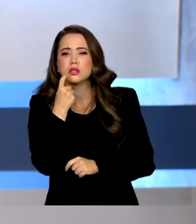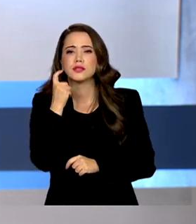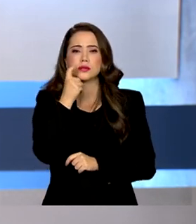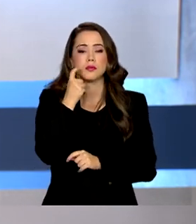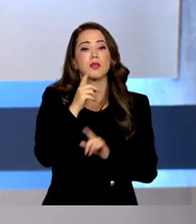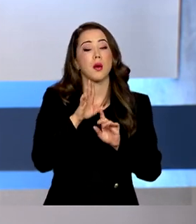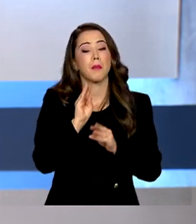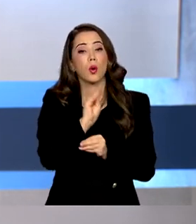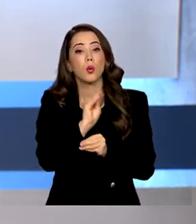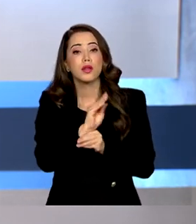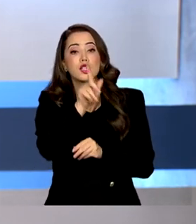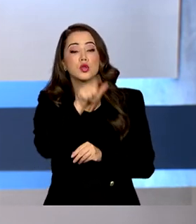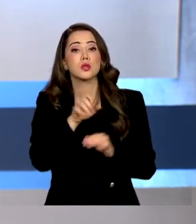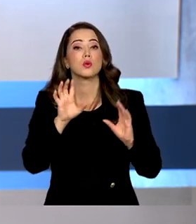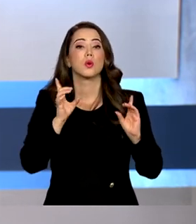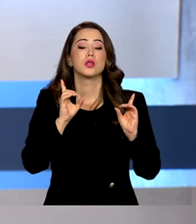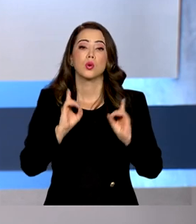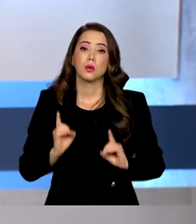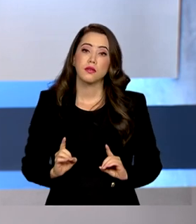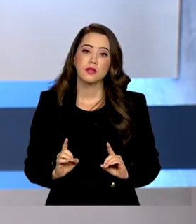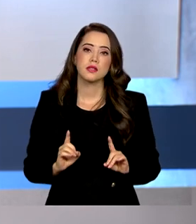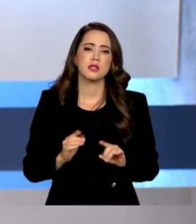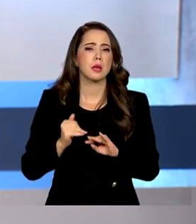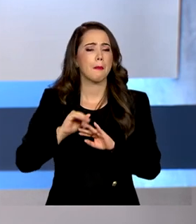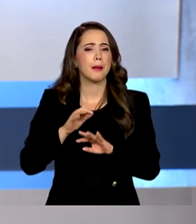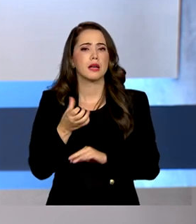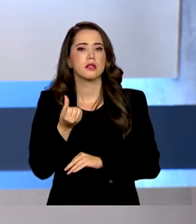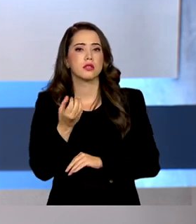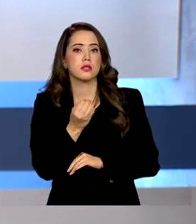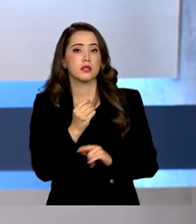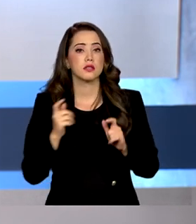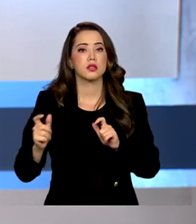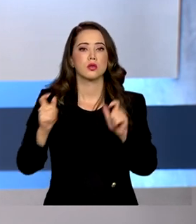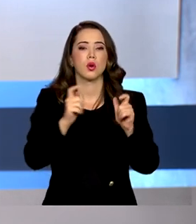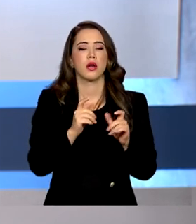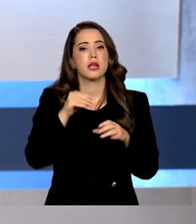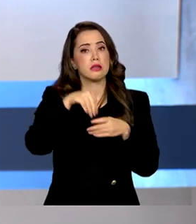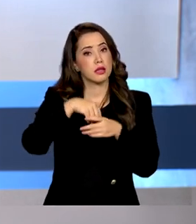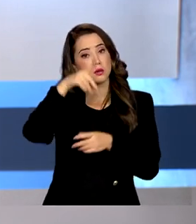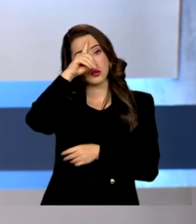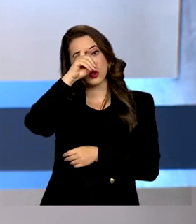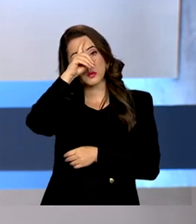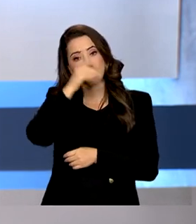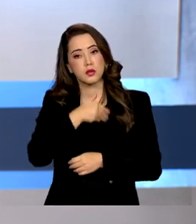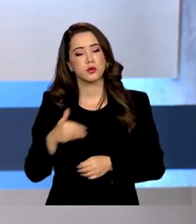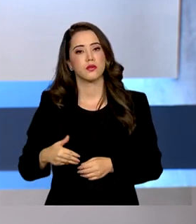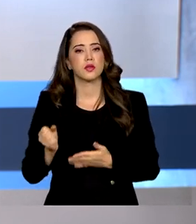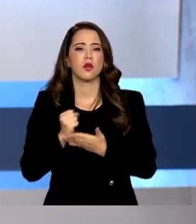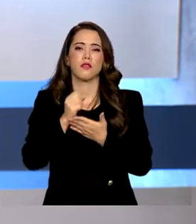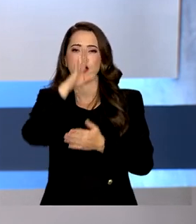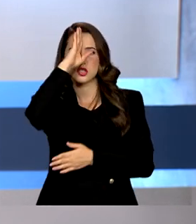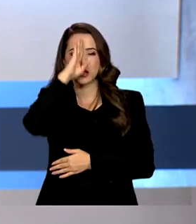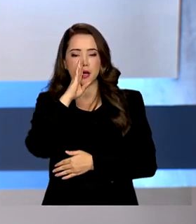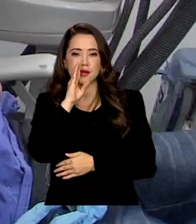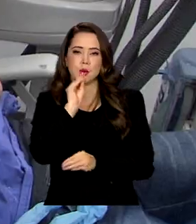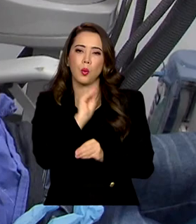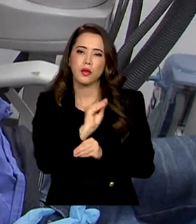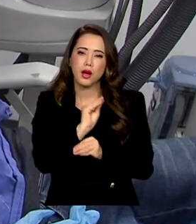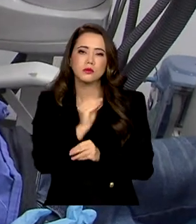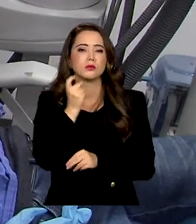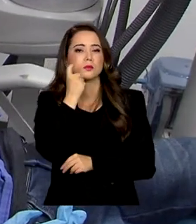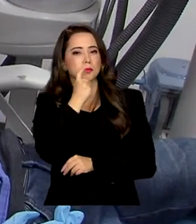com deficiência. São mais de 600 clínicas montadas em hospitais públicos que oferecem de graça o tratamento.